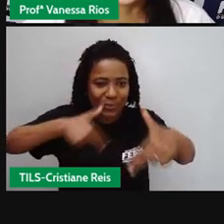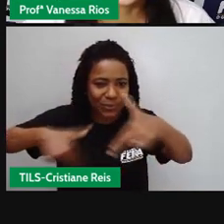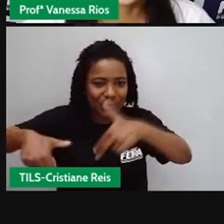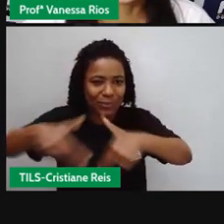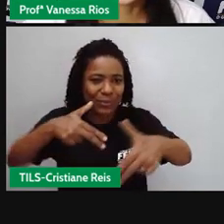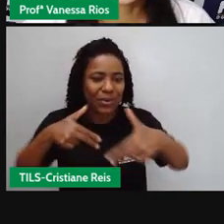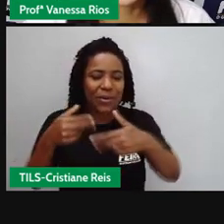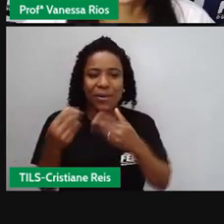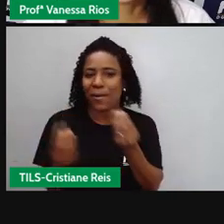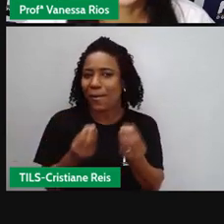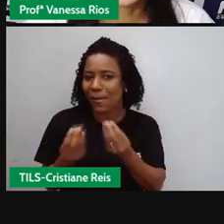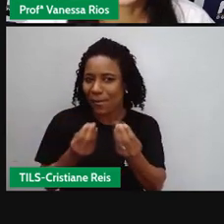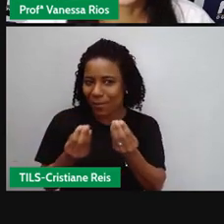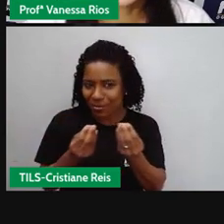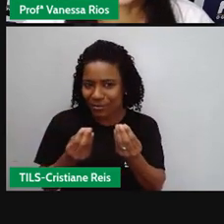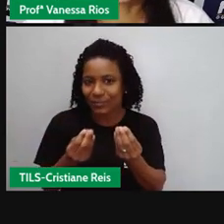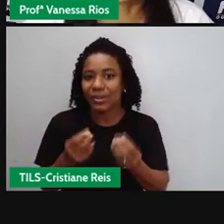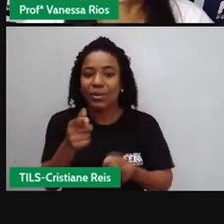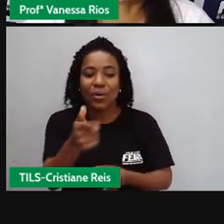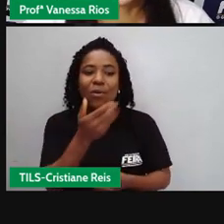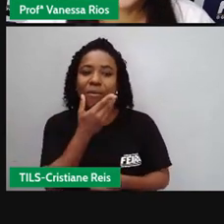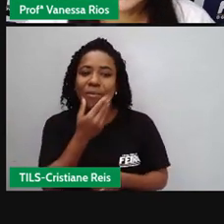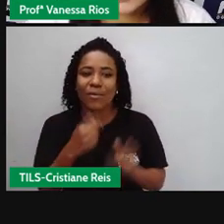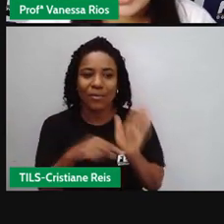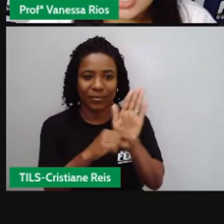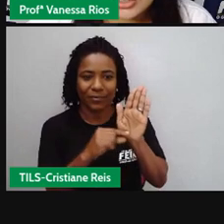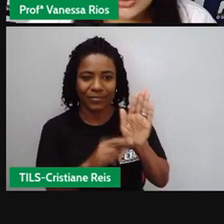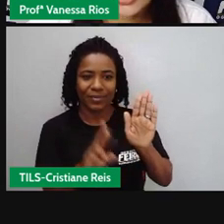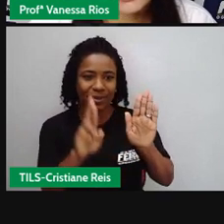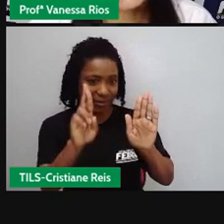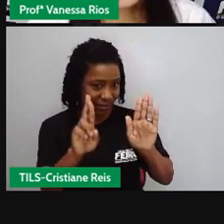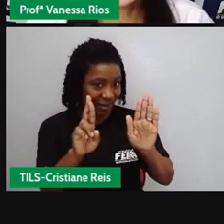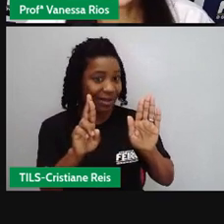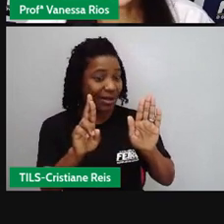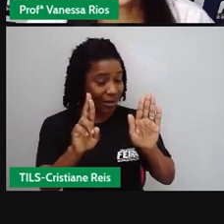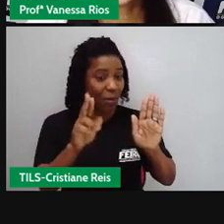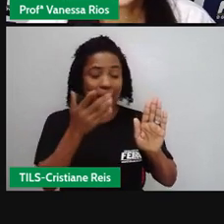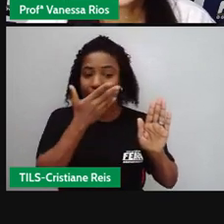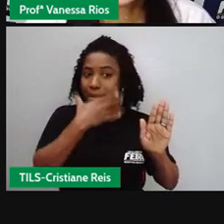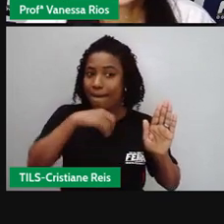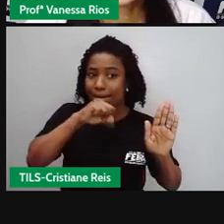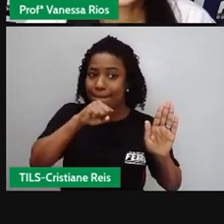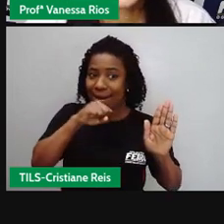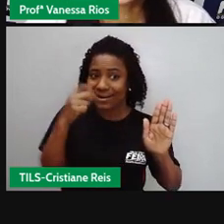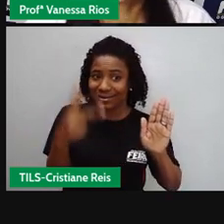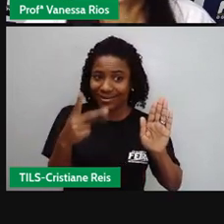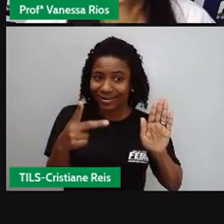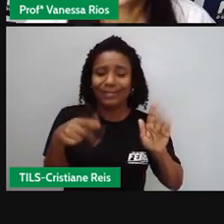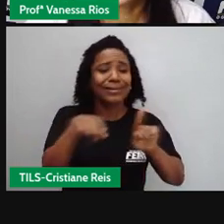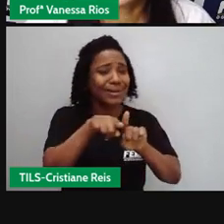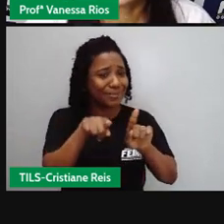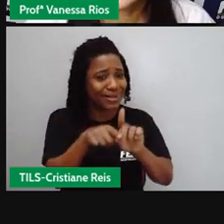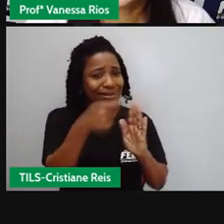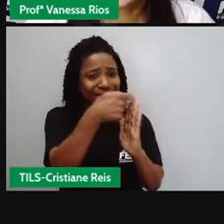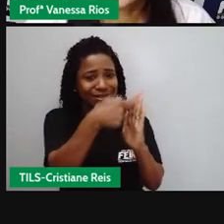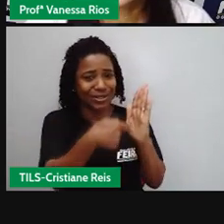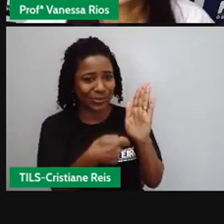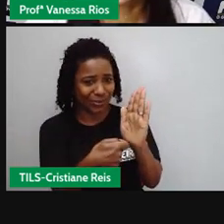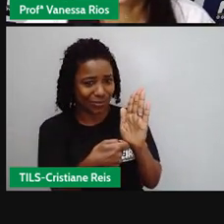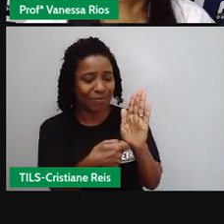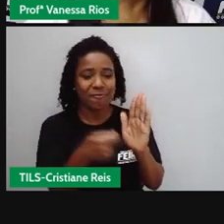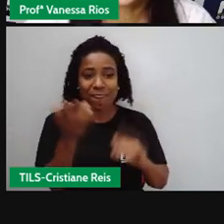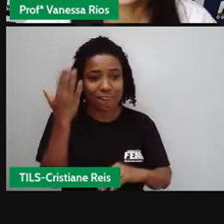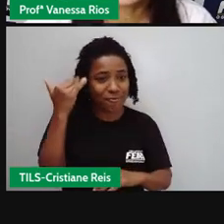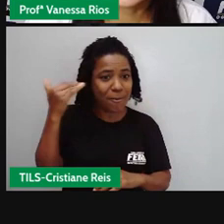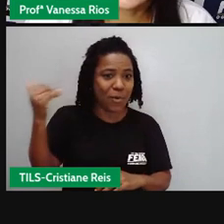Luiz Fernando Veríssimo aí é filho também de um escritor famoso. E ele começou a escrever aí depois